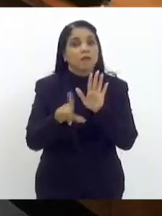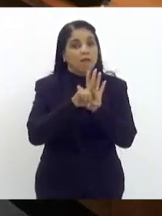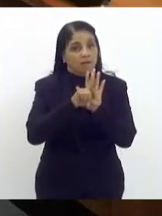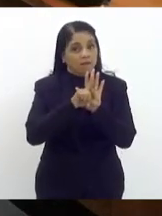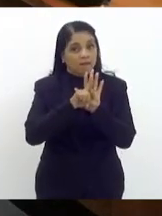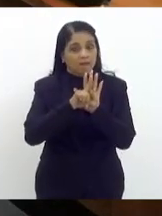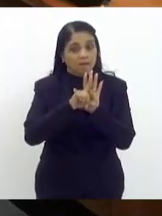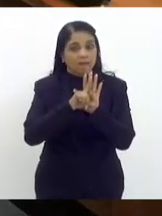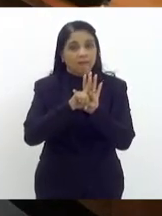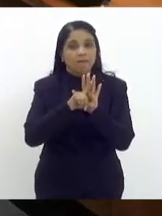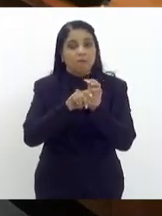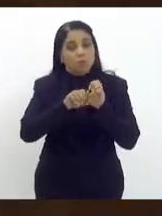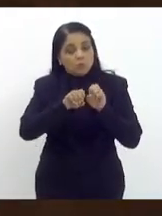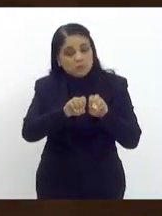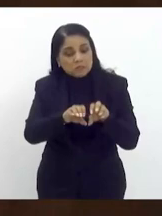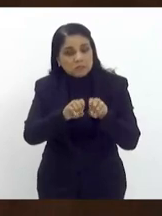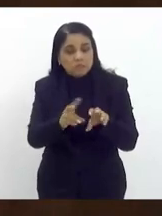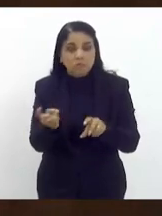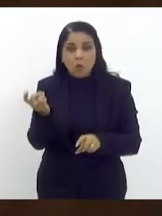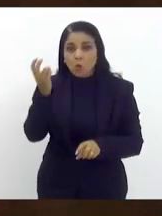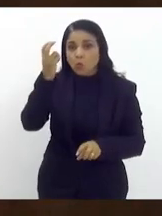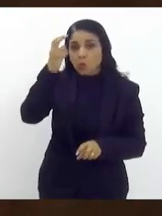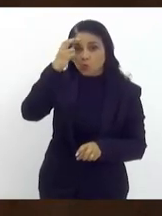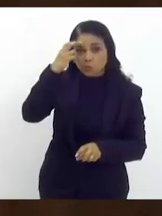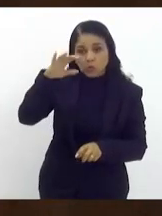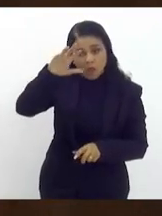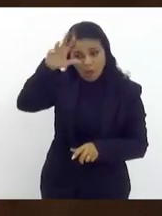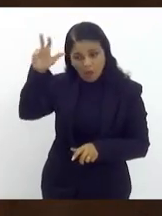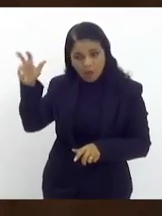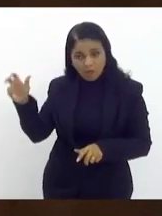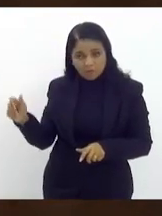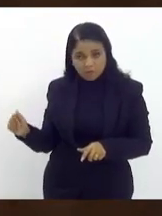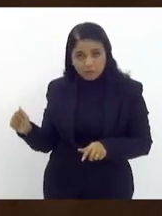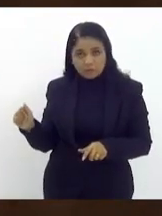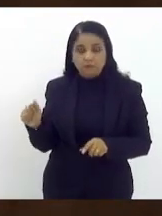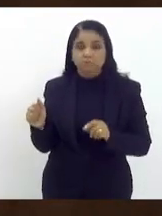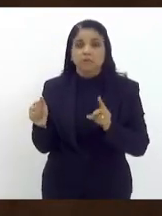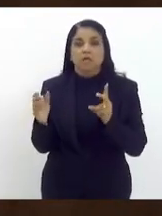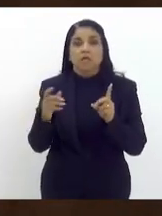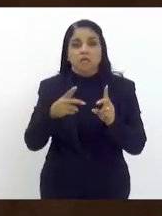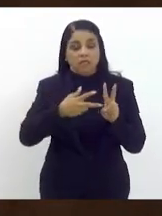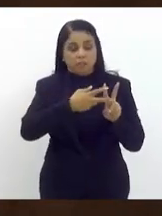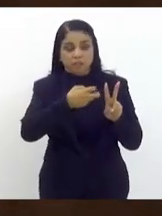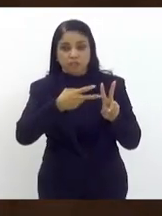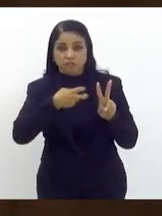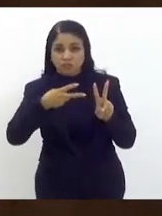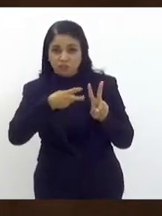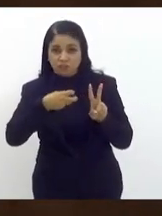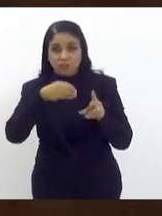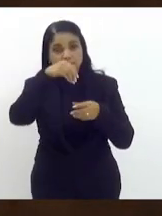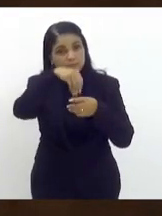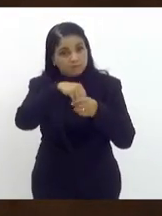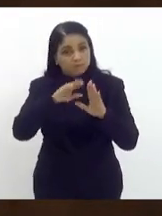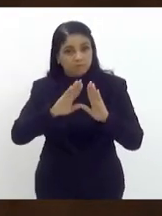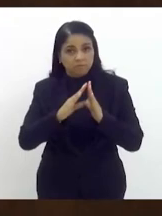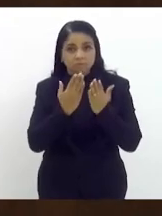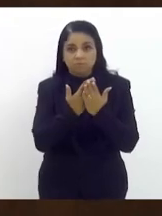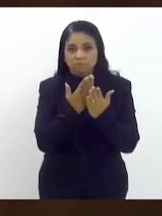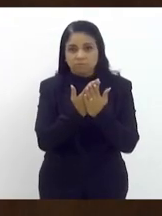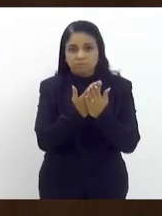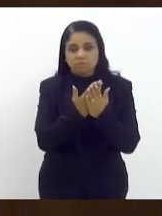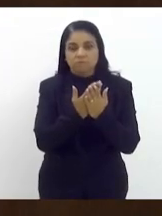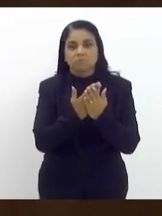determina o ensino das culturas africanas e indígenas nas escolas até para ajudar a combater qualquer tipo de